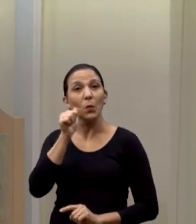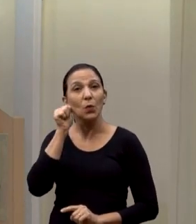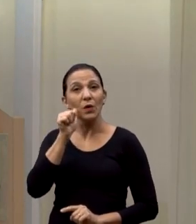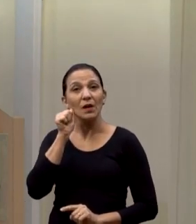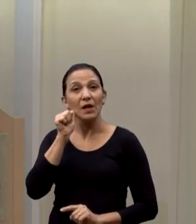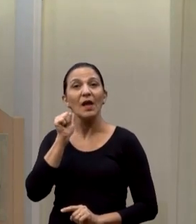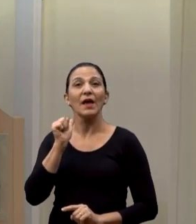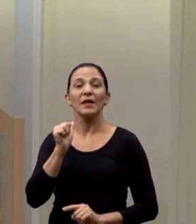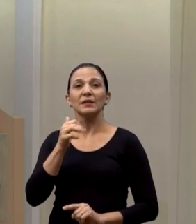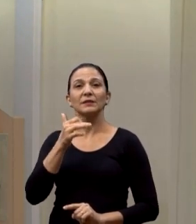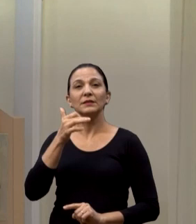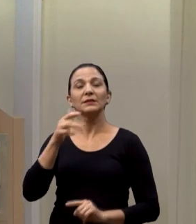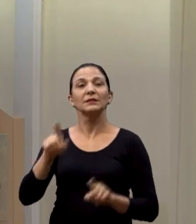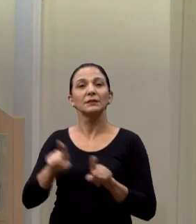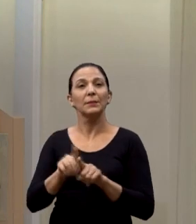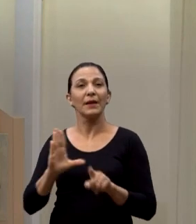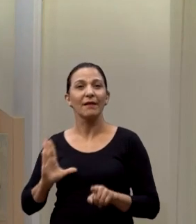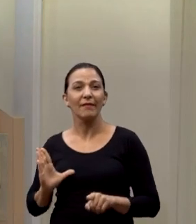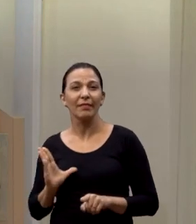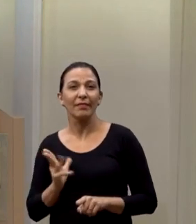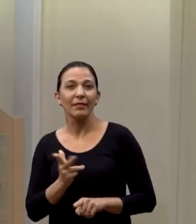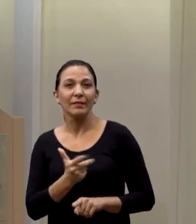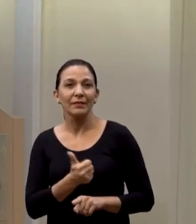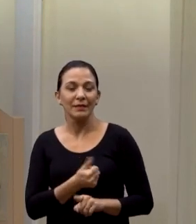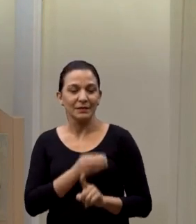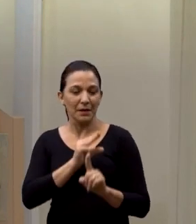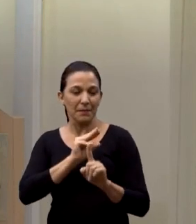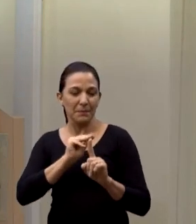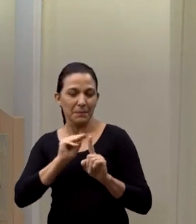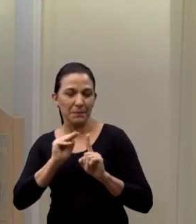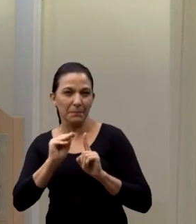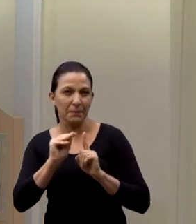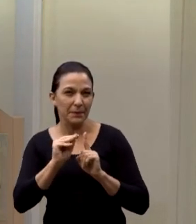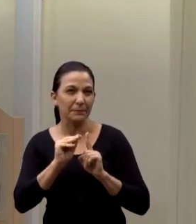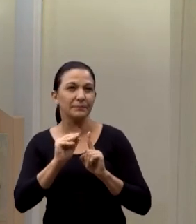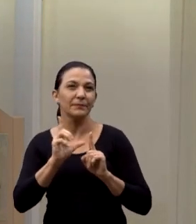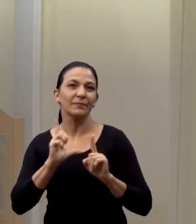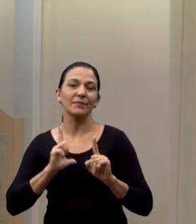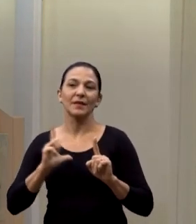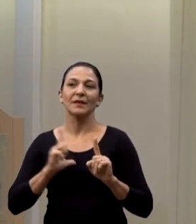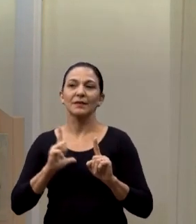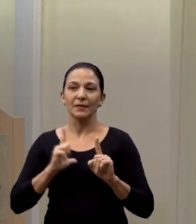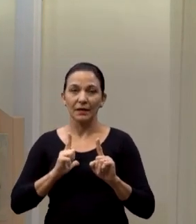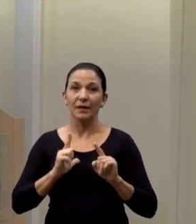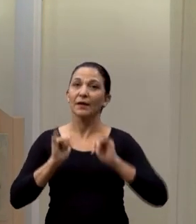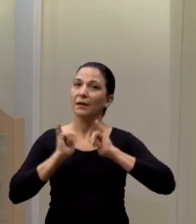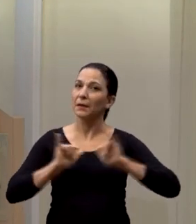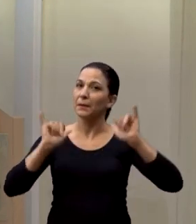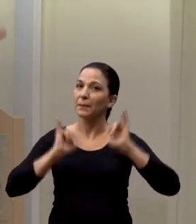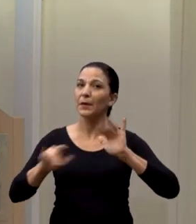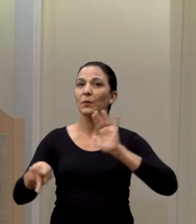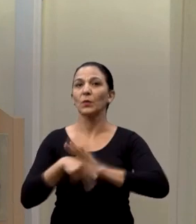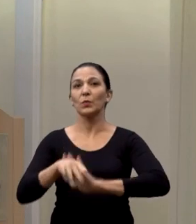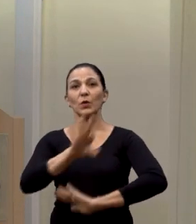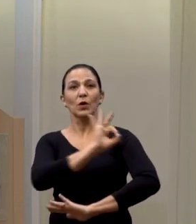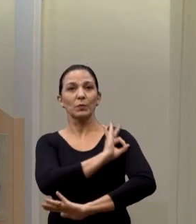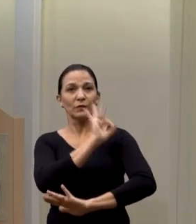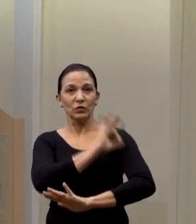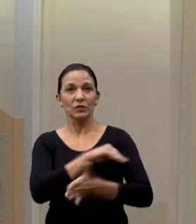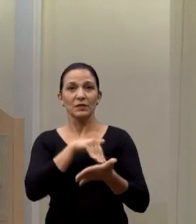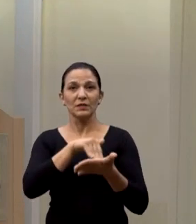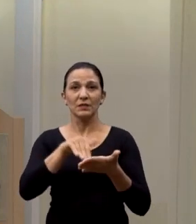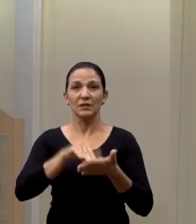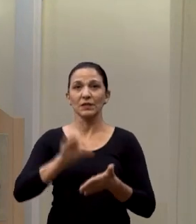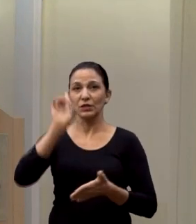já receberam algum tipo de assédio durante o carnaval. Então, vai ter uma campanha que a prefeitura está fazendo em relação a isso, por meio da Secretaria